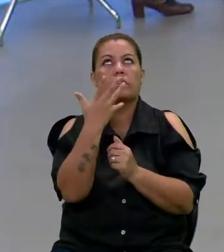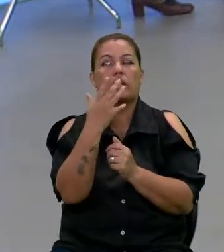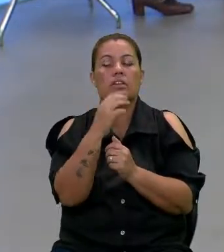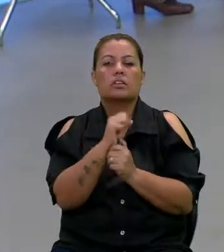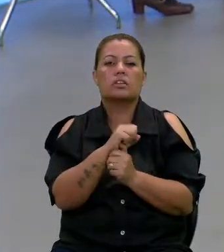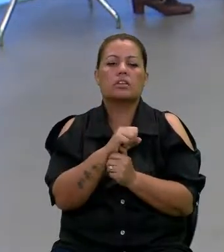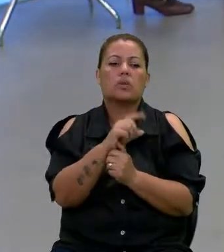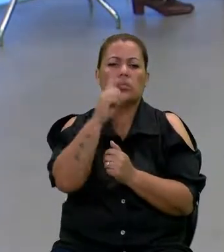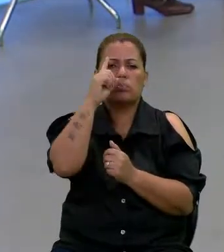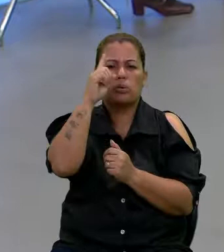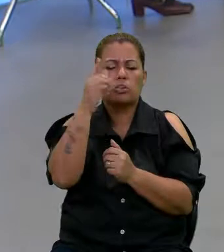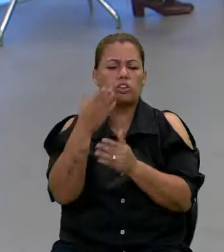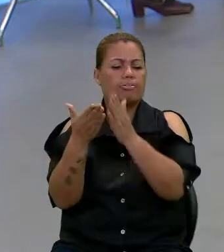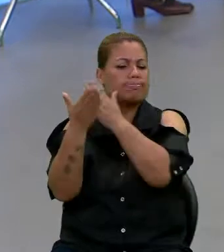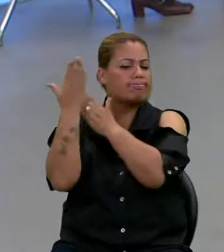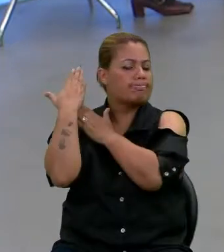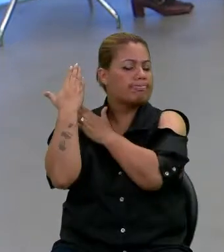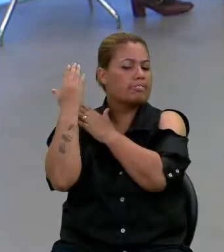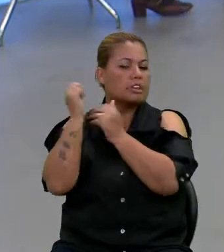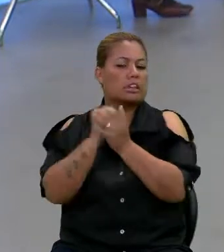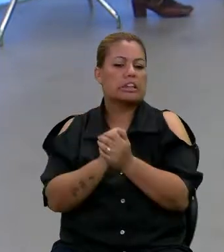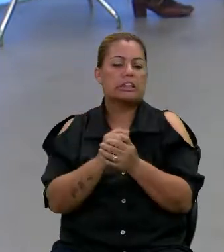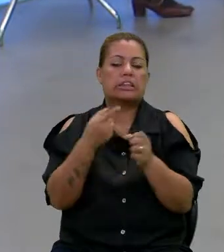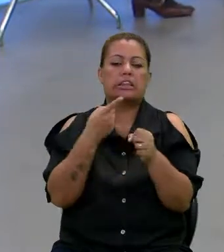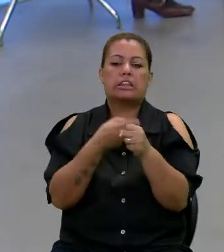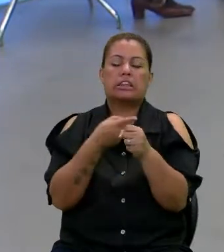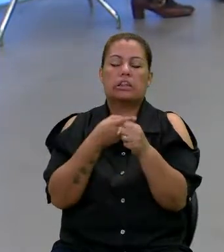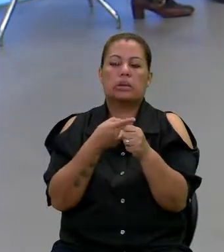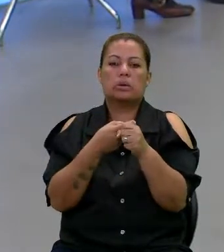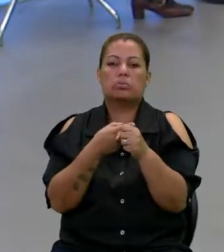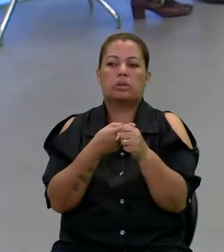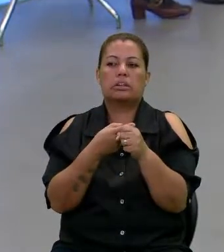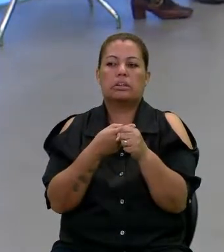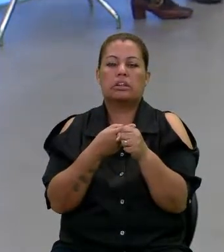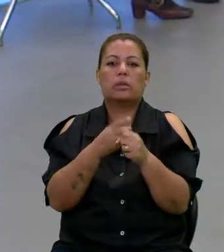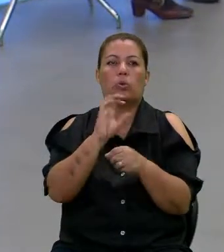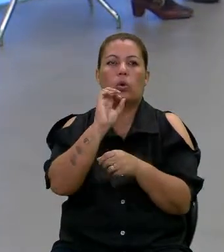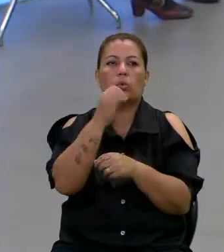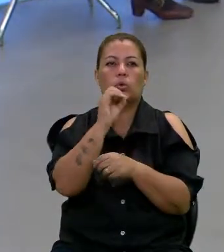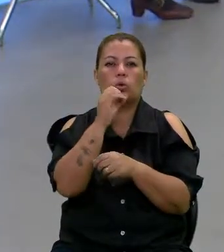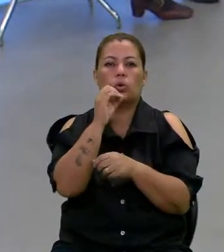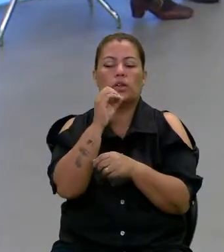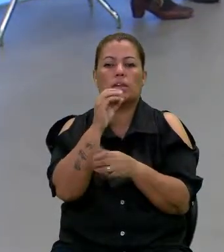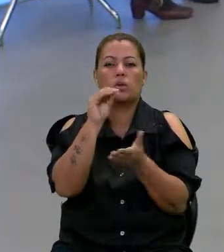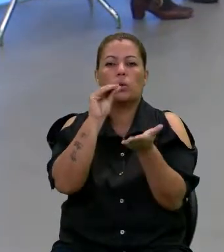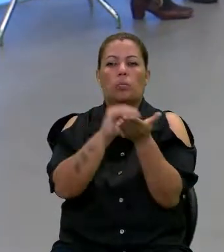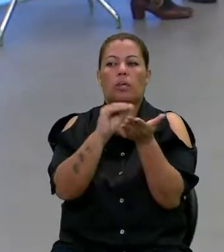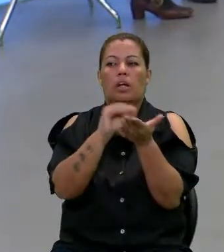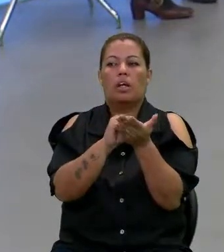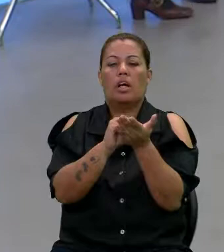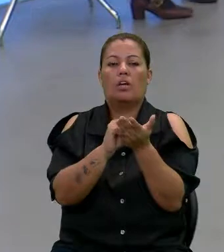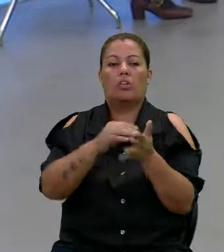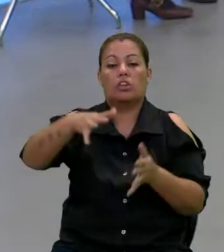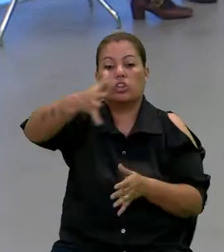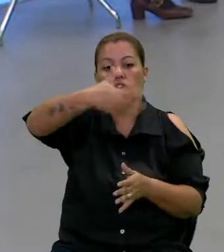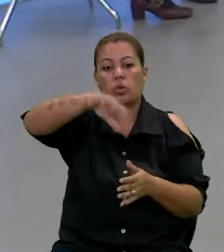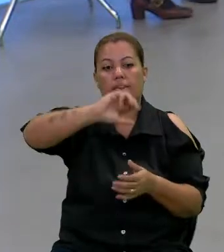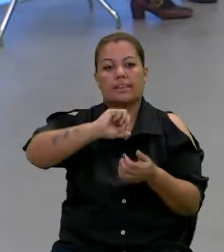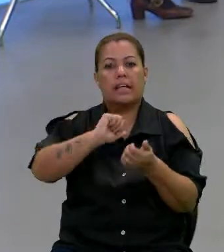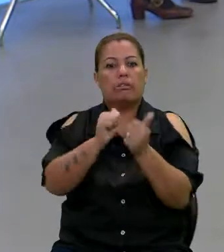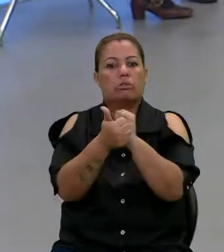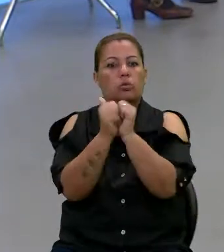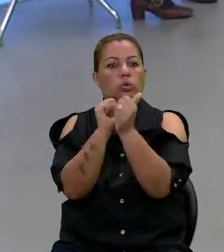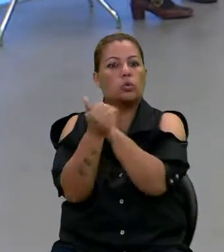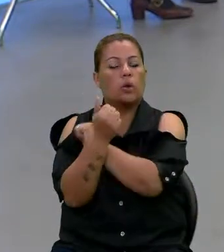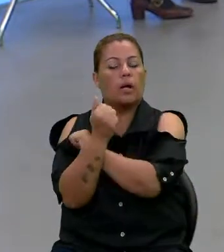poucos dias atrás. Nós, aqui no município, no município de Osasco, pela falta de um centro de reabilitação,